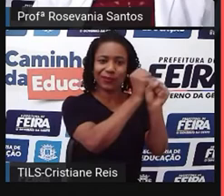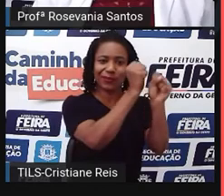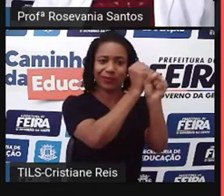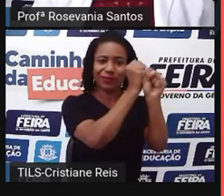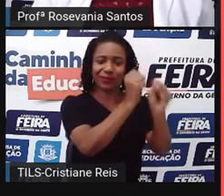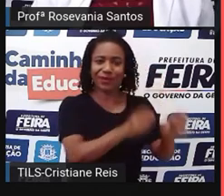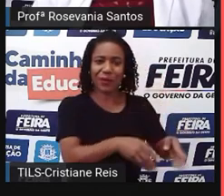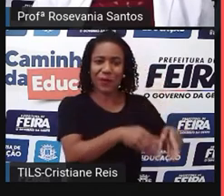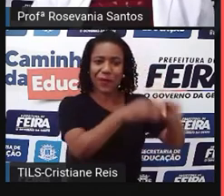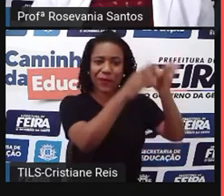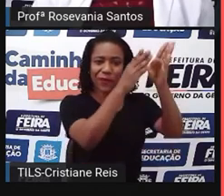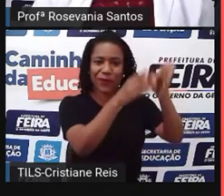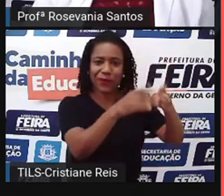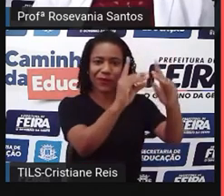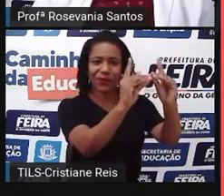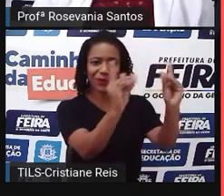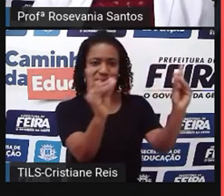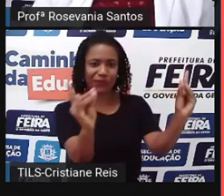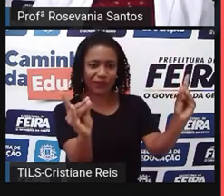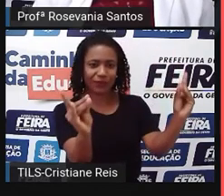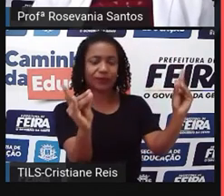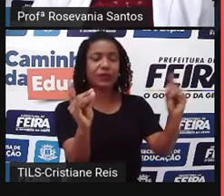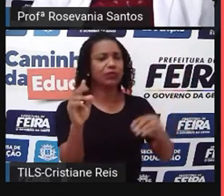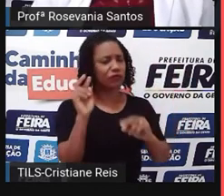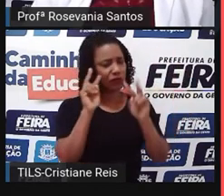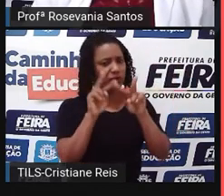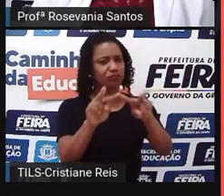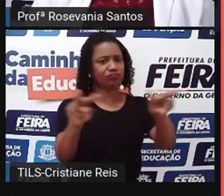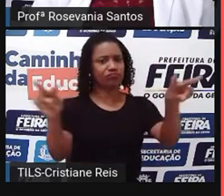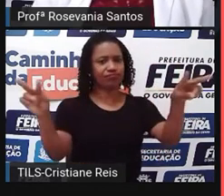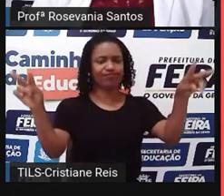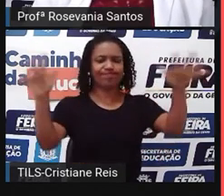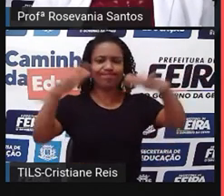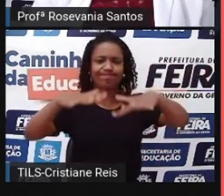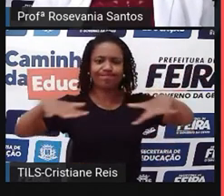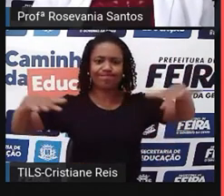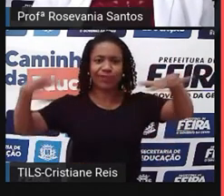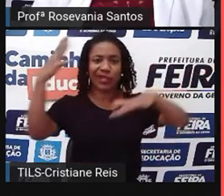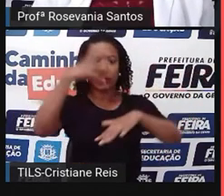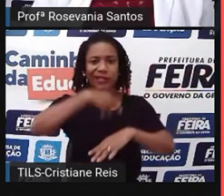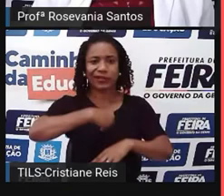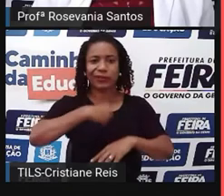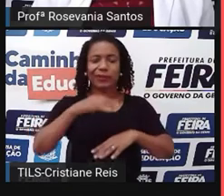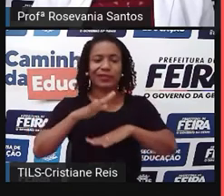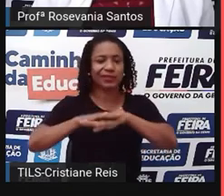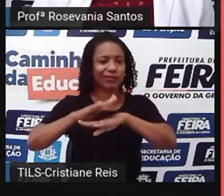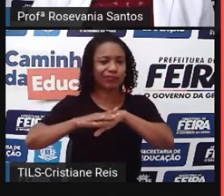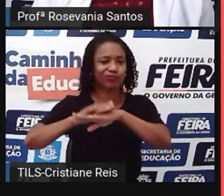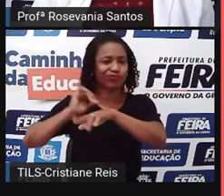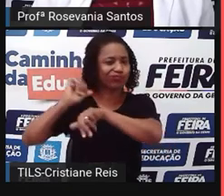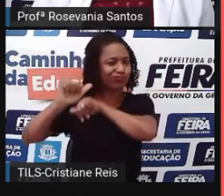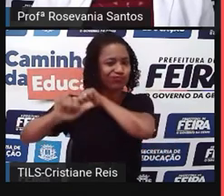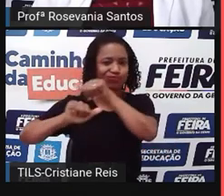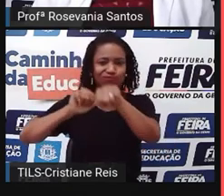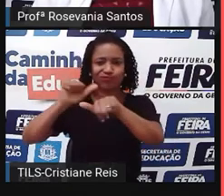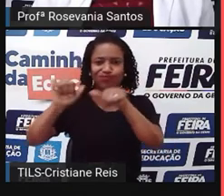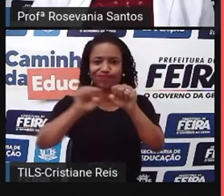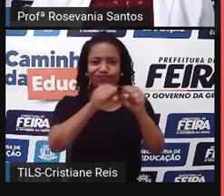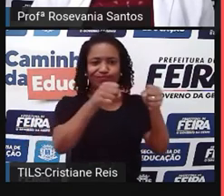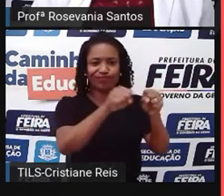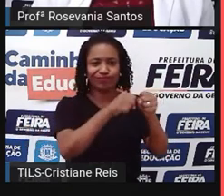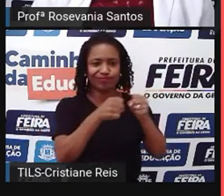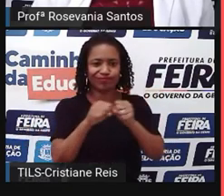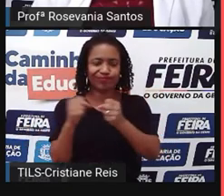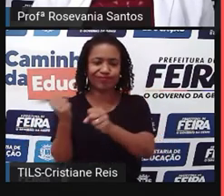uma área bastante bonita de se ver, mas a gente percebe que já houve todo um processo de urbanização,